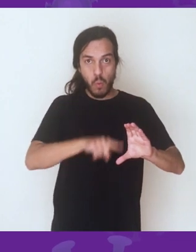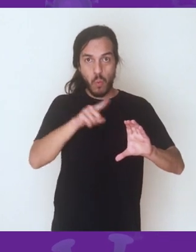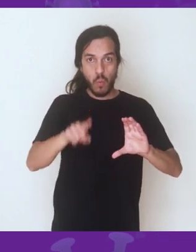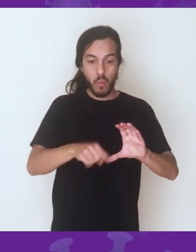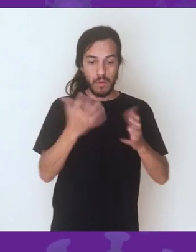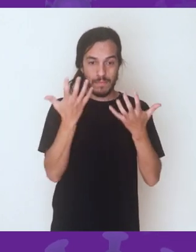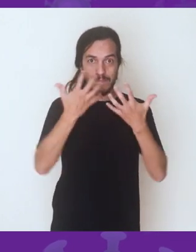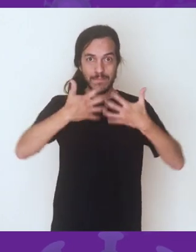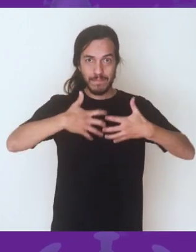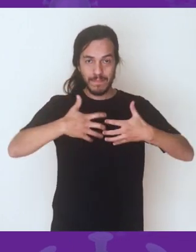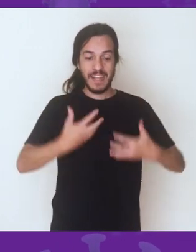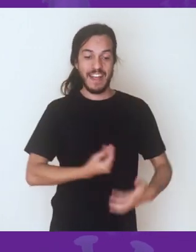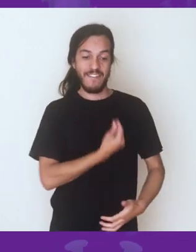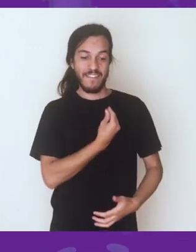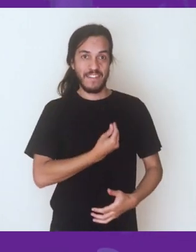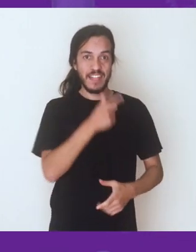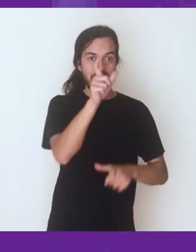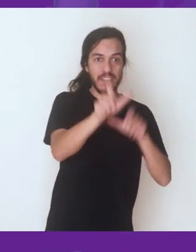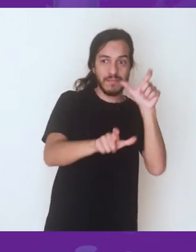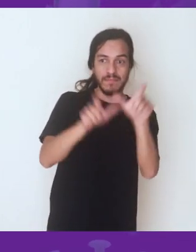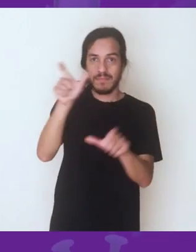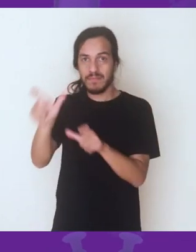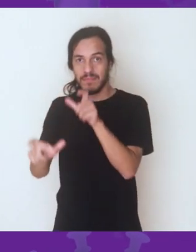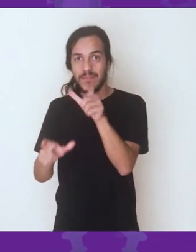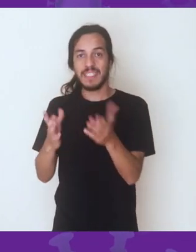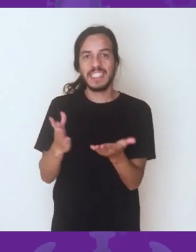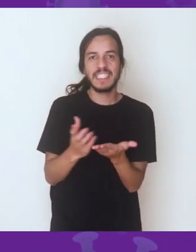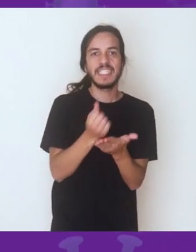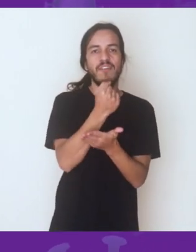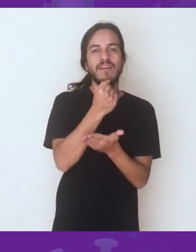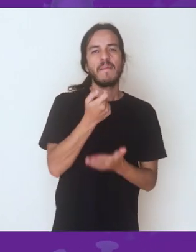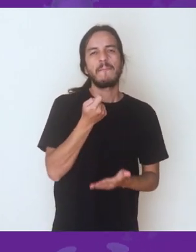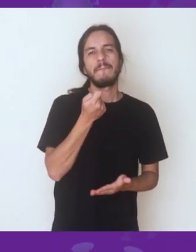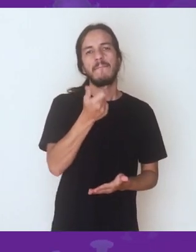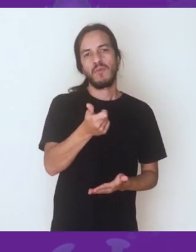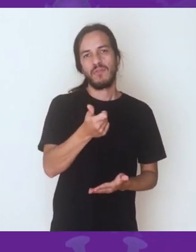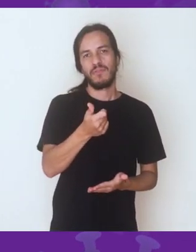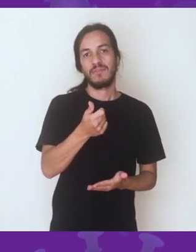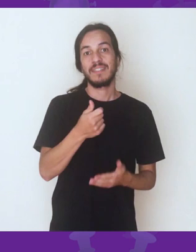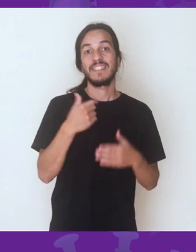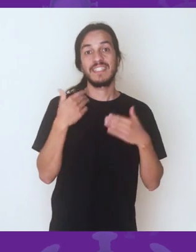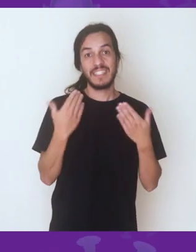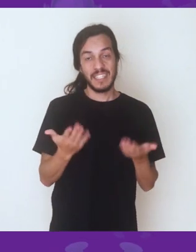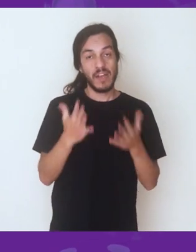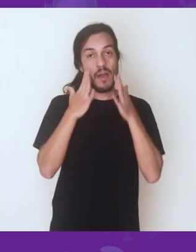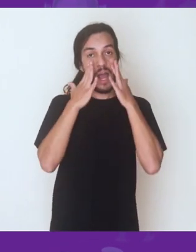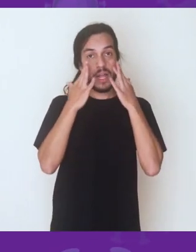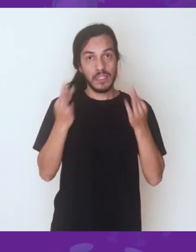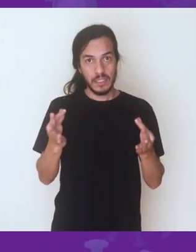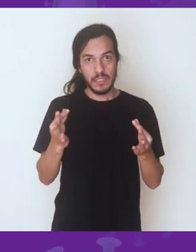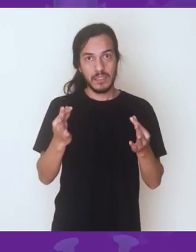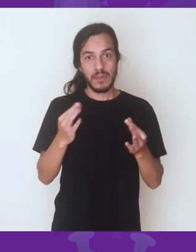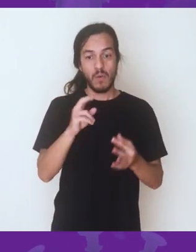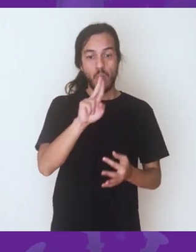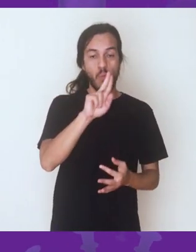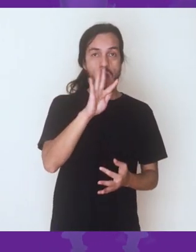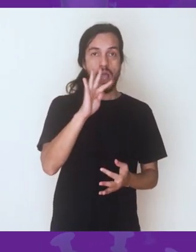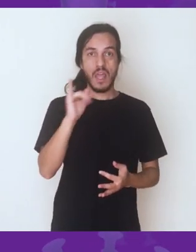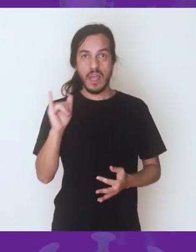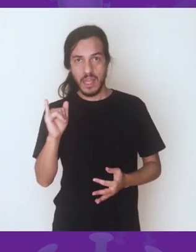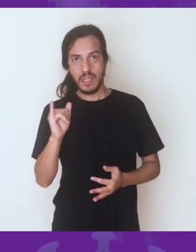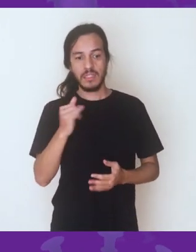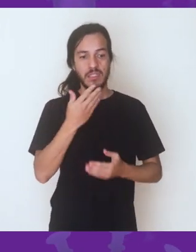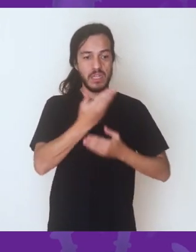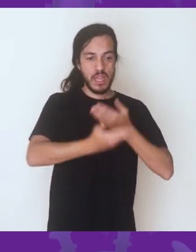é baixíssimo. Então, veja bem, se eu imaginar que a minha meta é aceitar que as pessoas